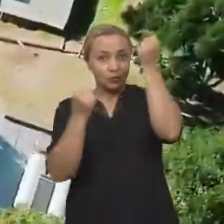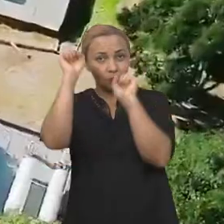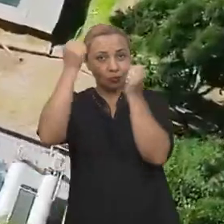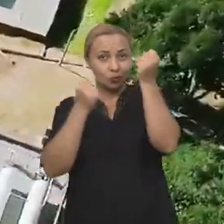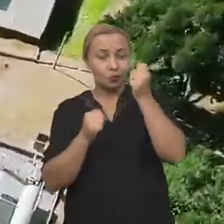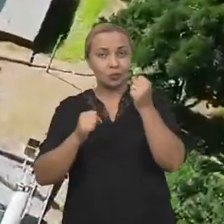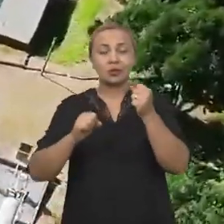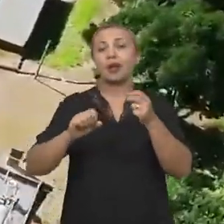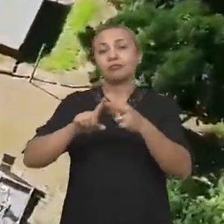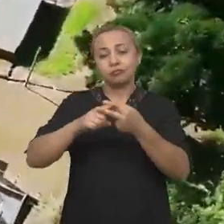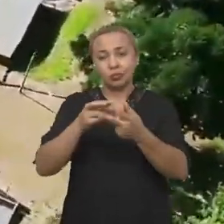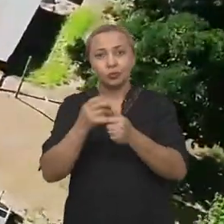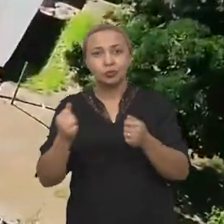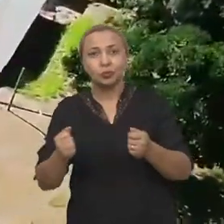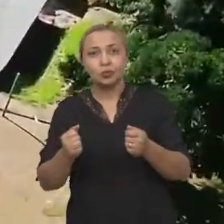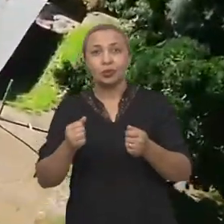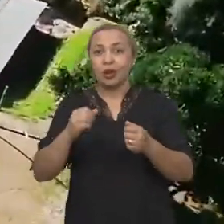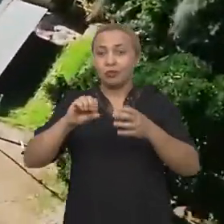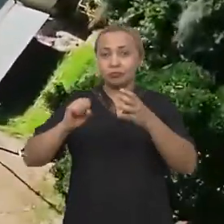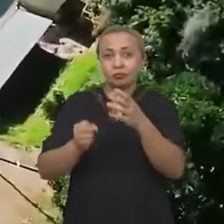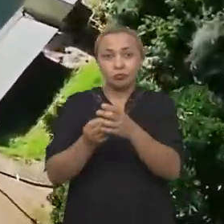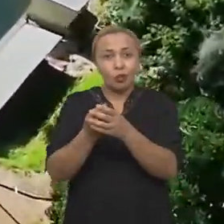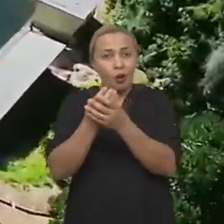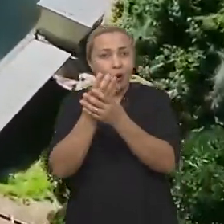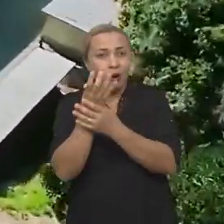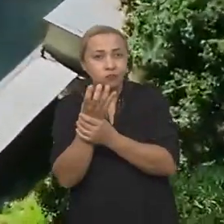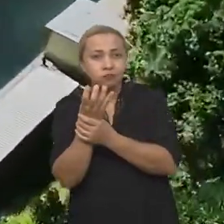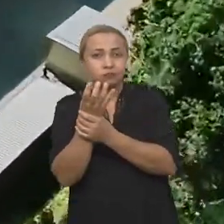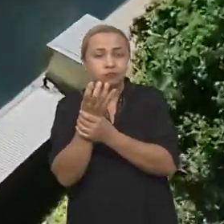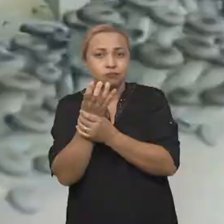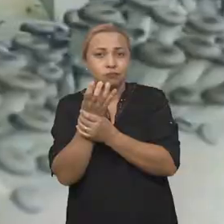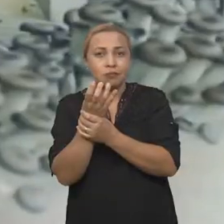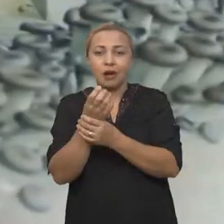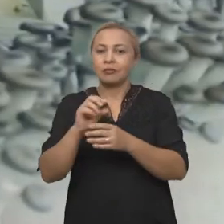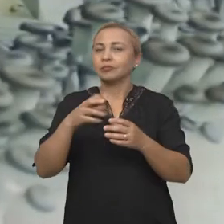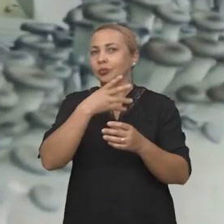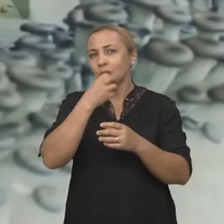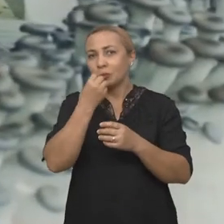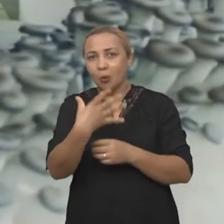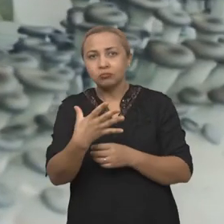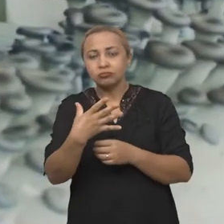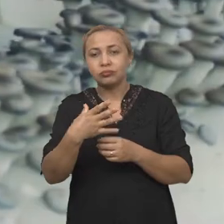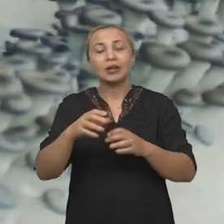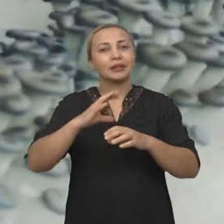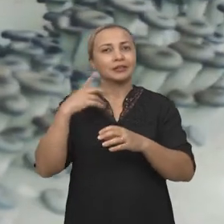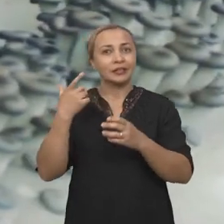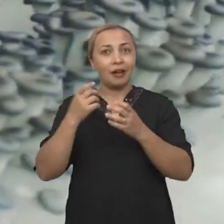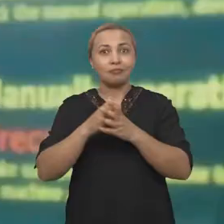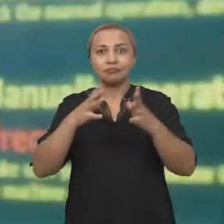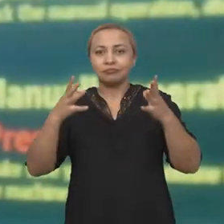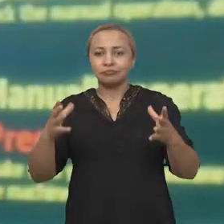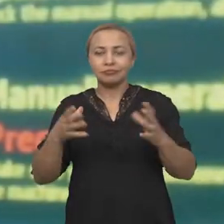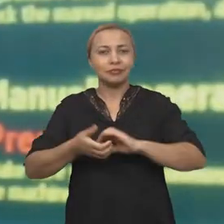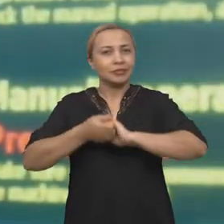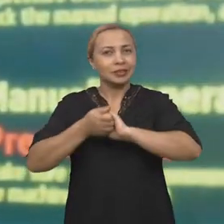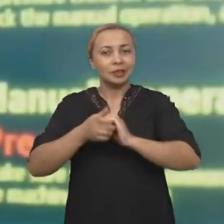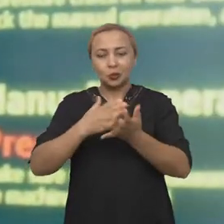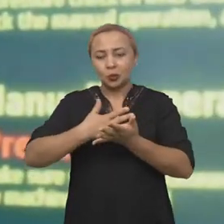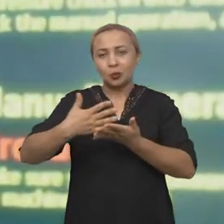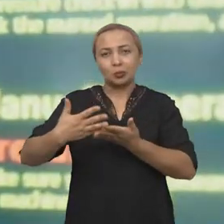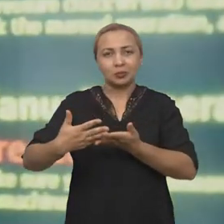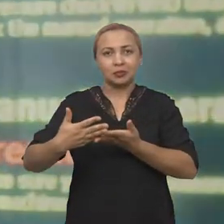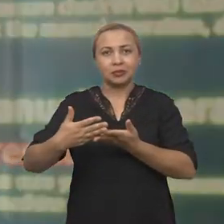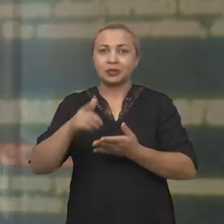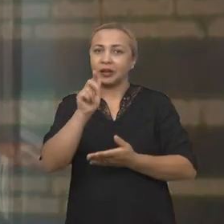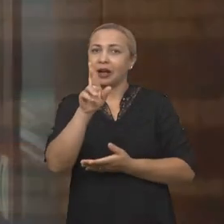frescos que tem aqui na cidade de Vitória da Conquista e eles são nossos grandes parceiros desde o início de tudo.